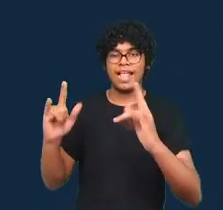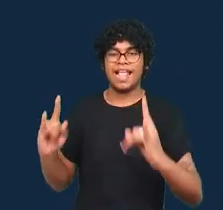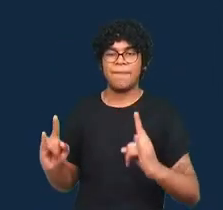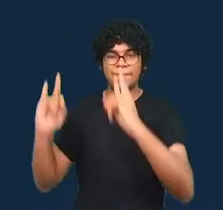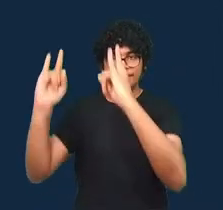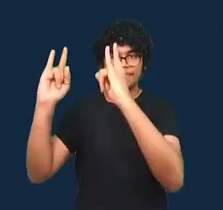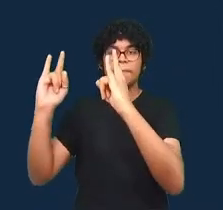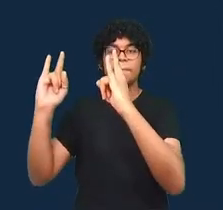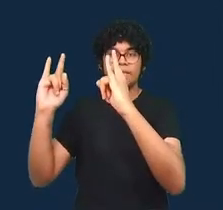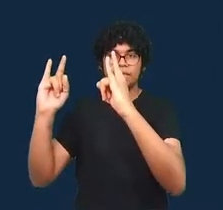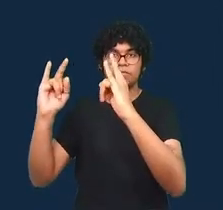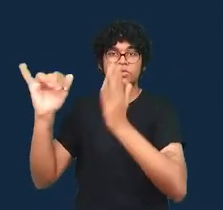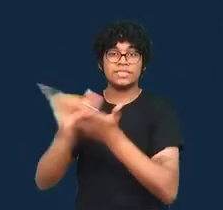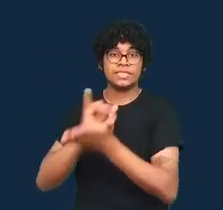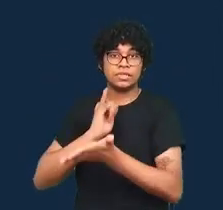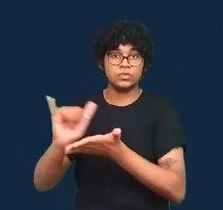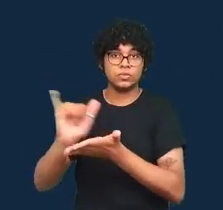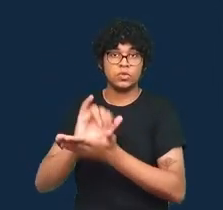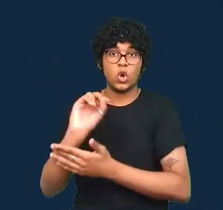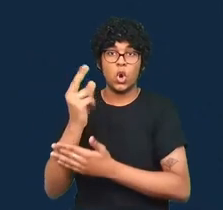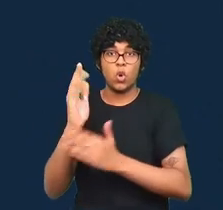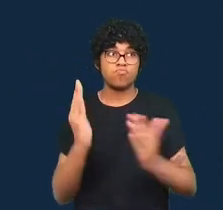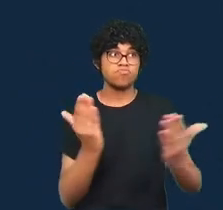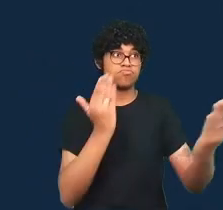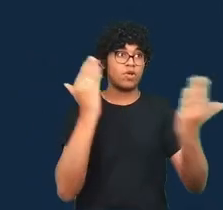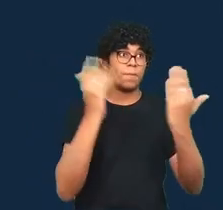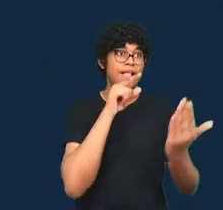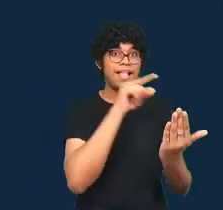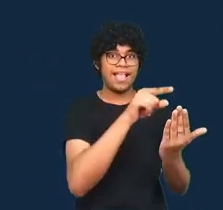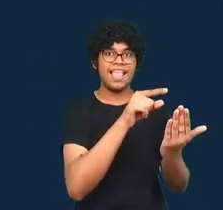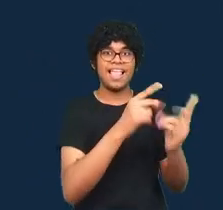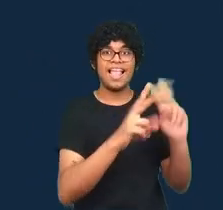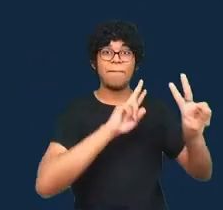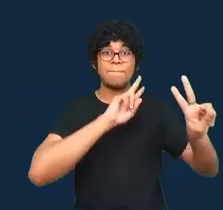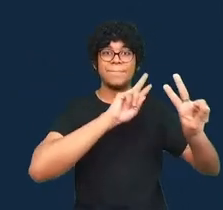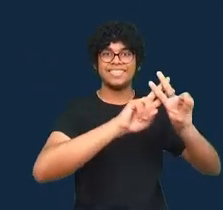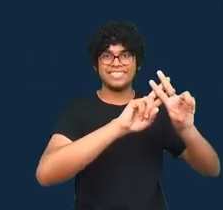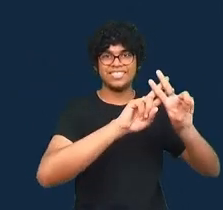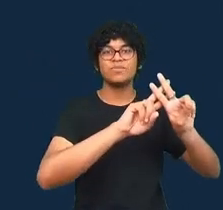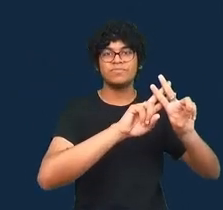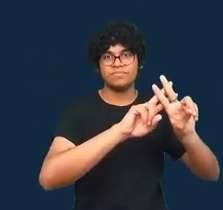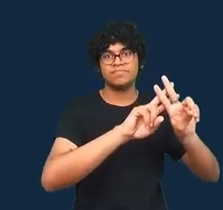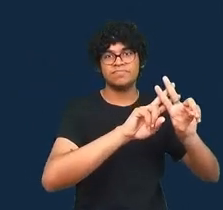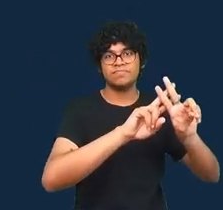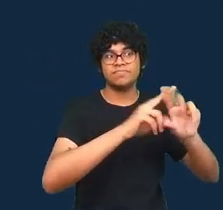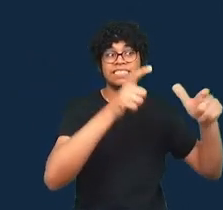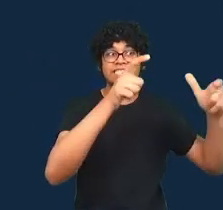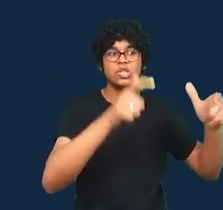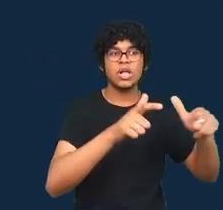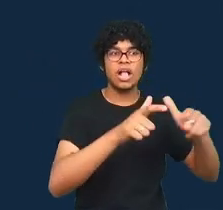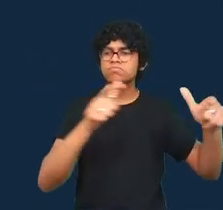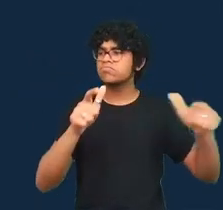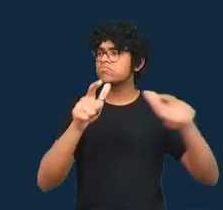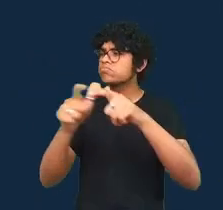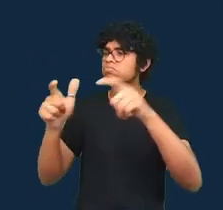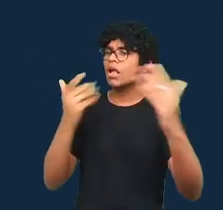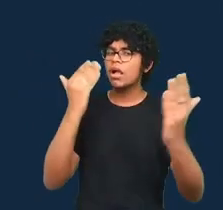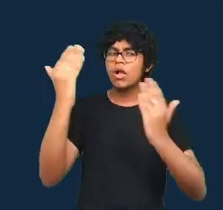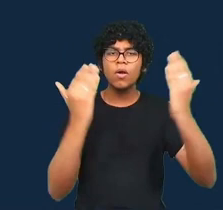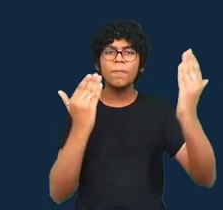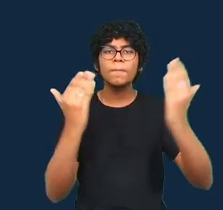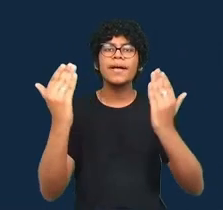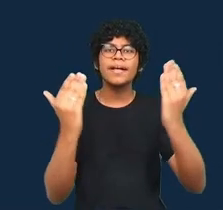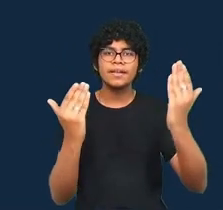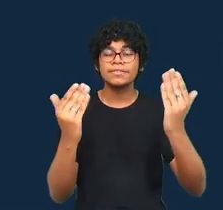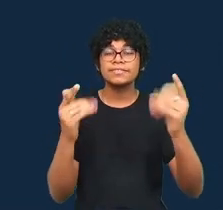espaço de uma cela de uma solitária numa prisão e compara com uma vaga